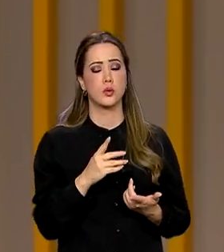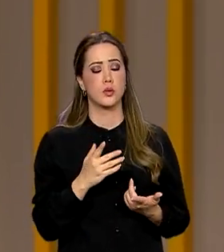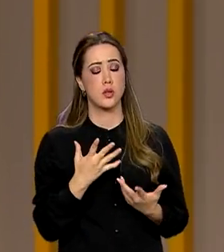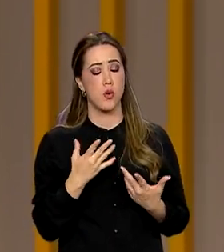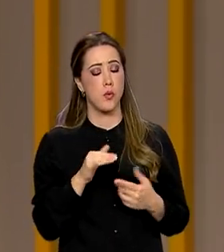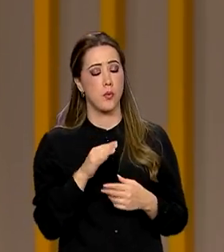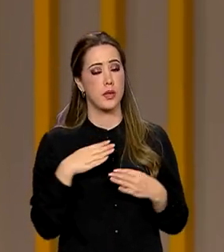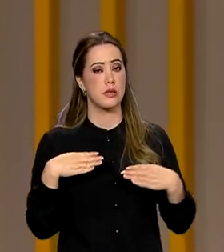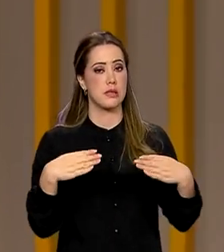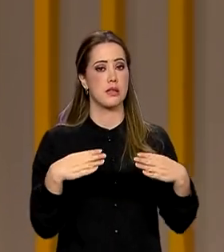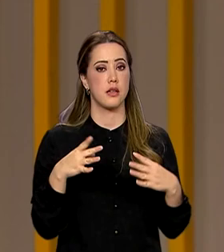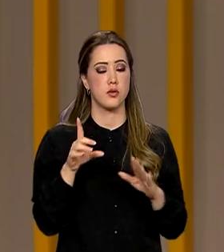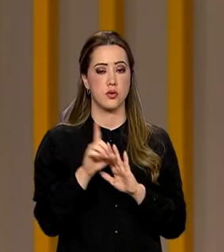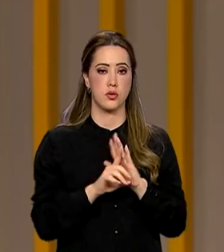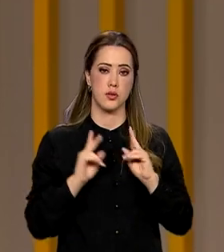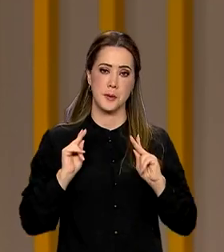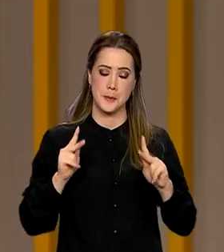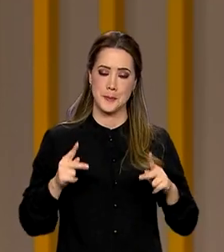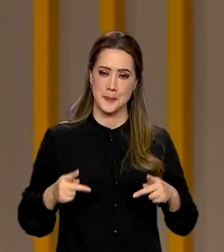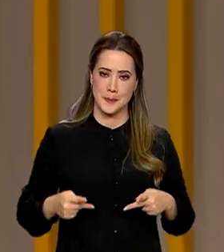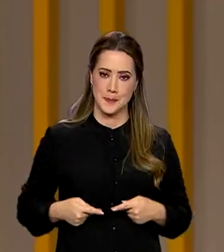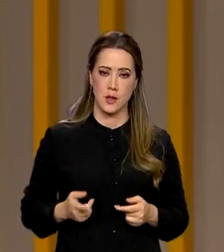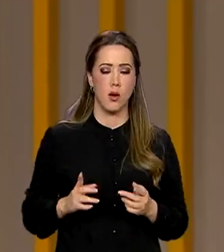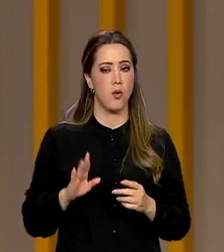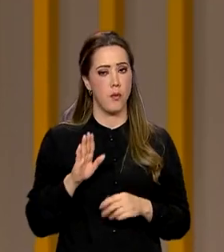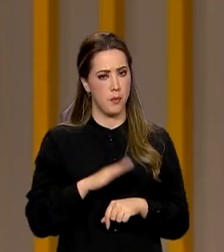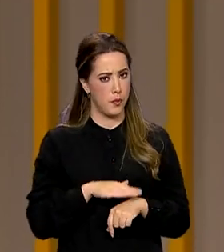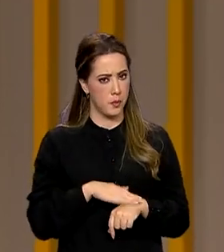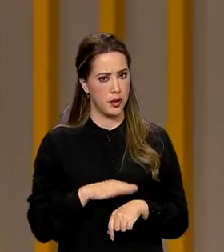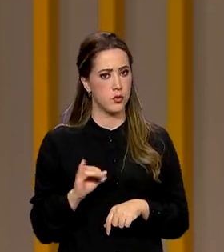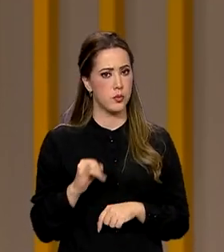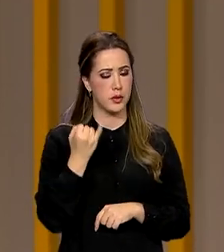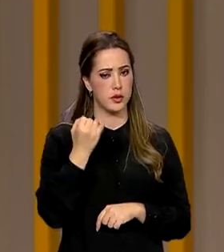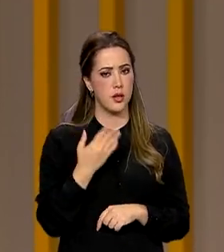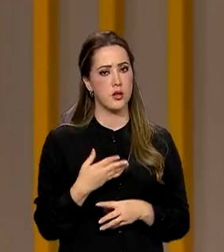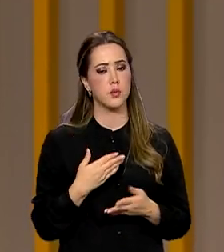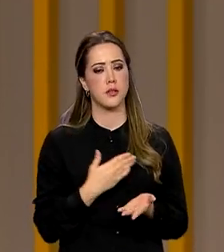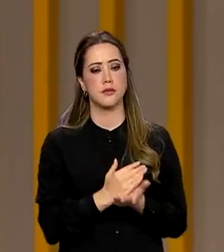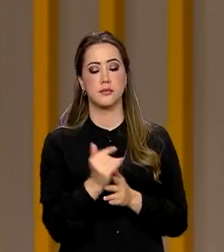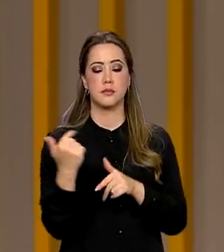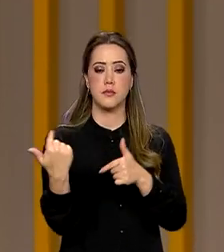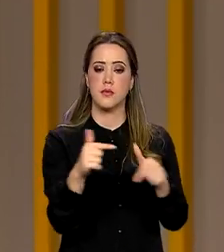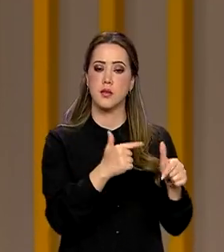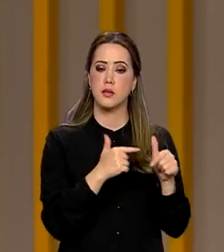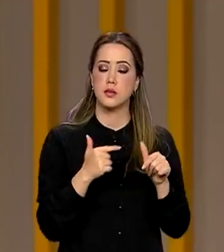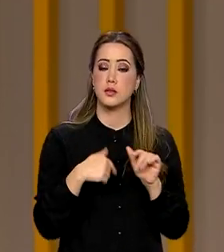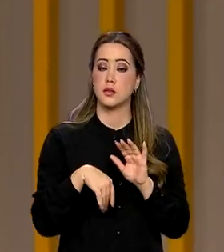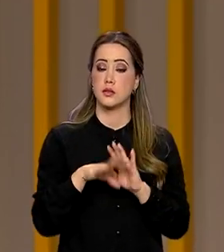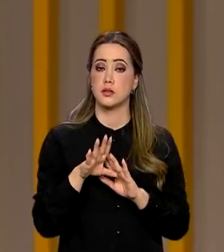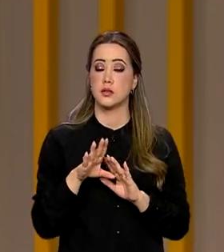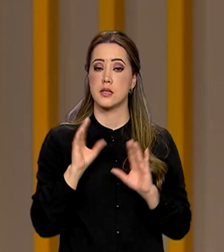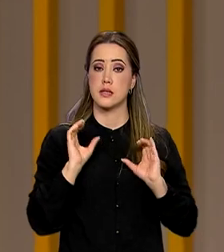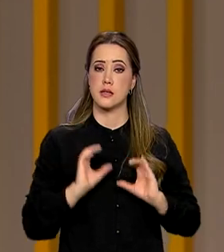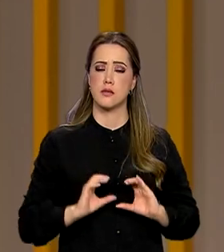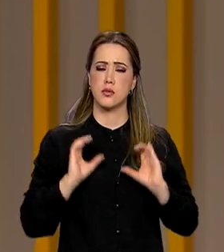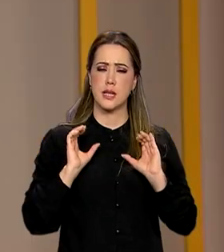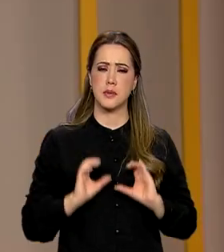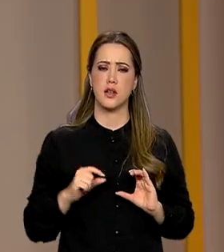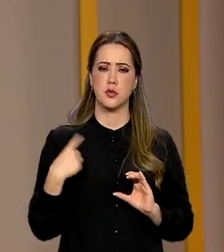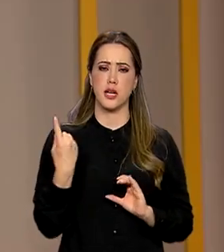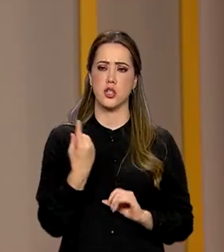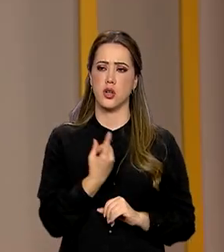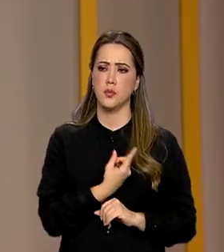o Ministério dos Direitos Humanos e da Cidadania aproveitou a oportunidade para dar início às ações do programa Cidadania Marajó.